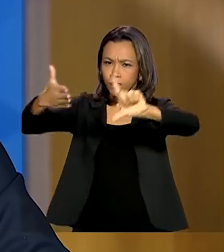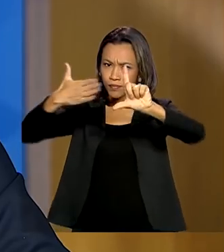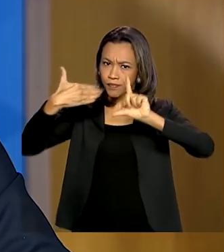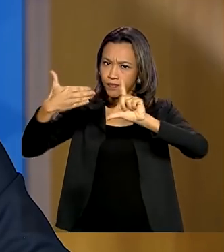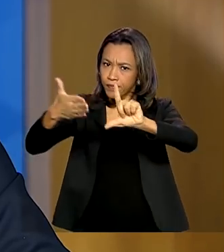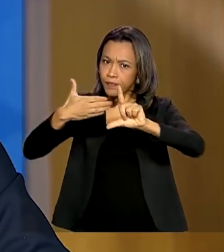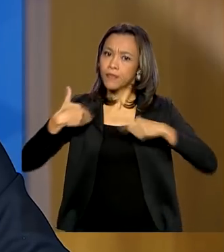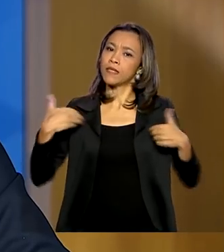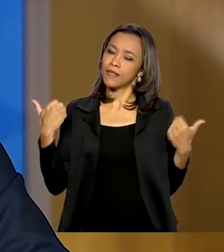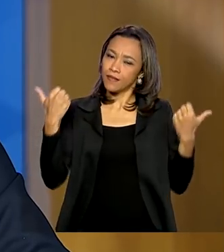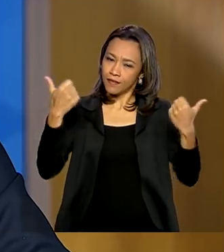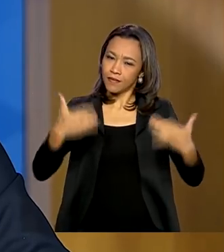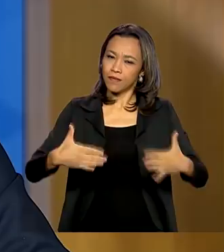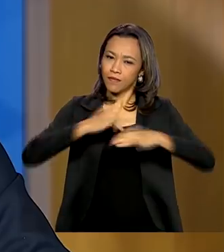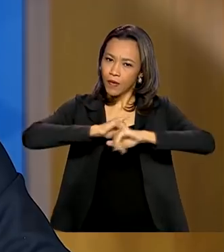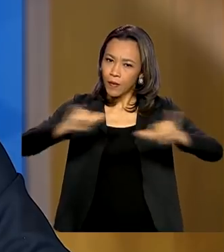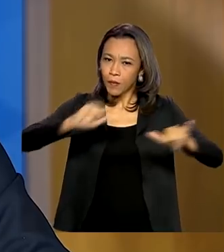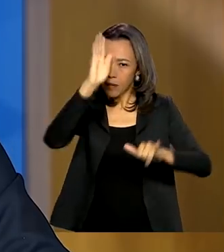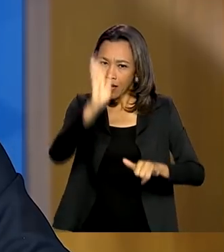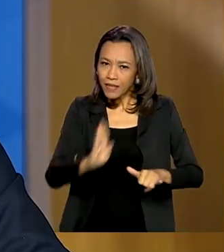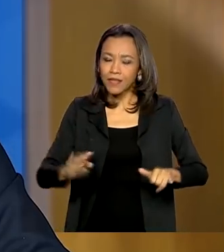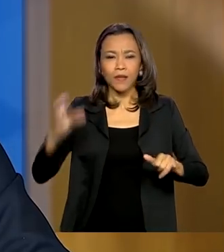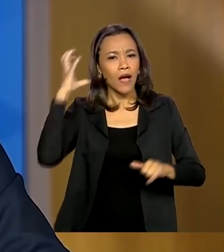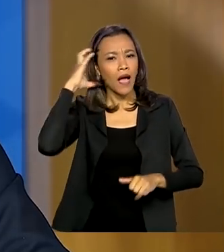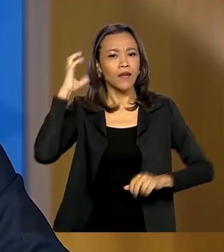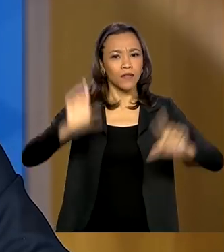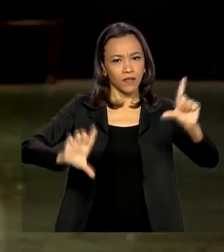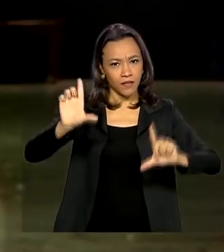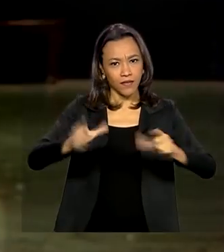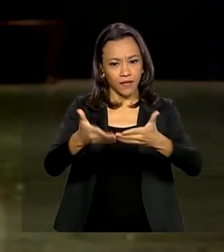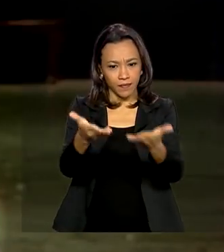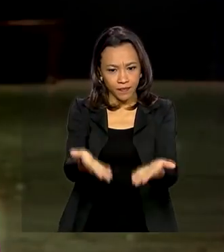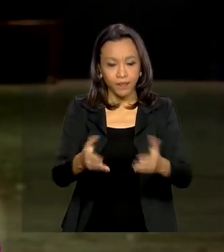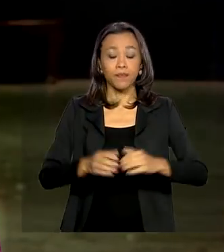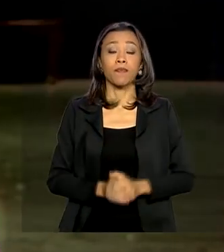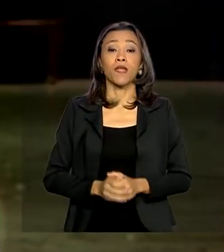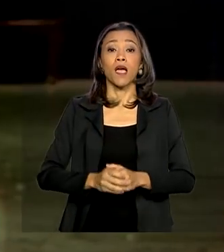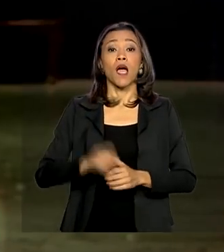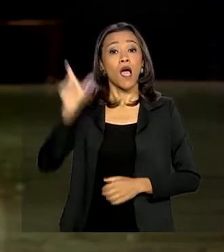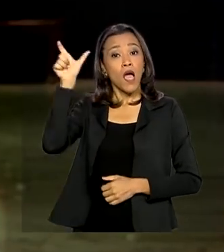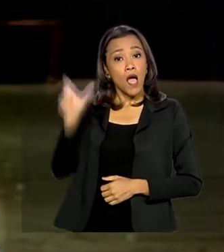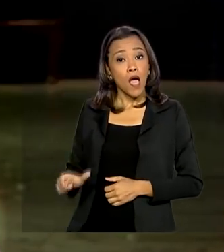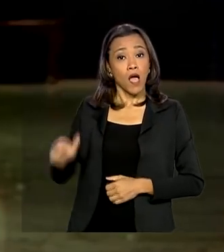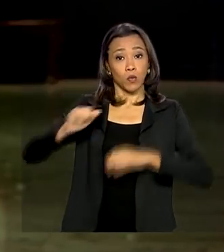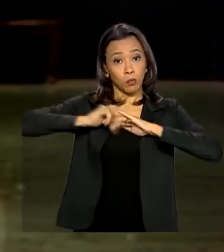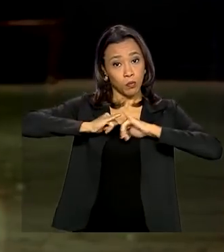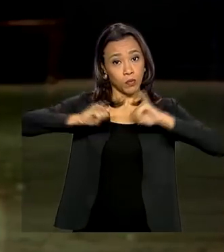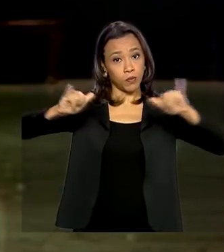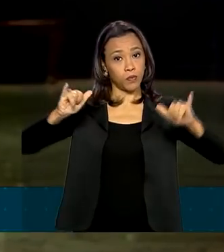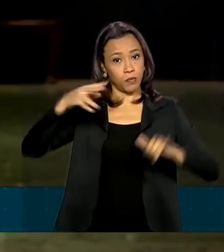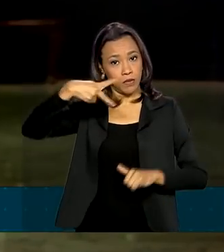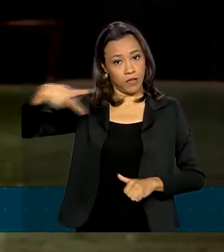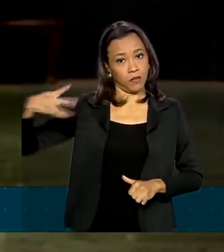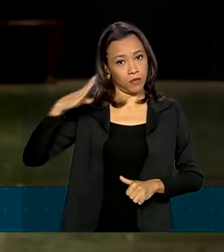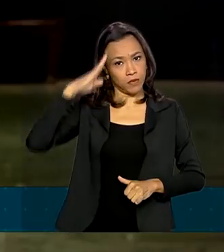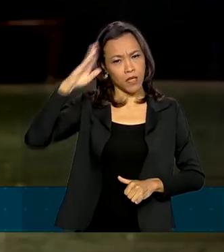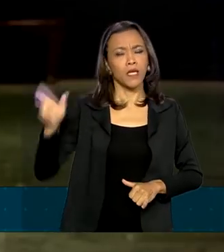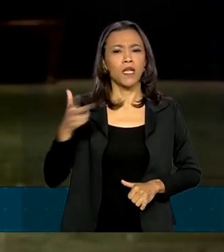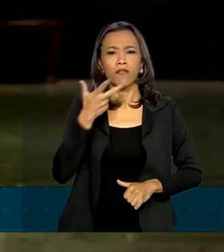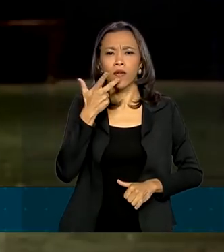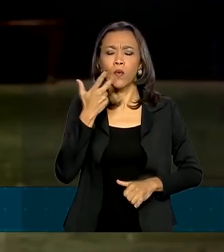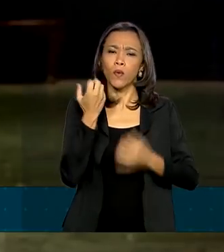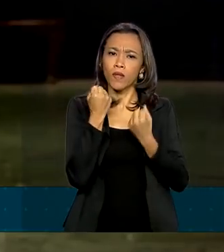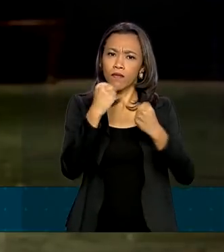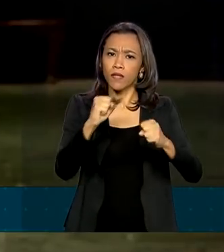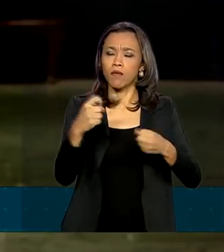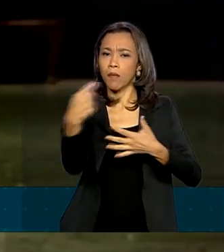e falou à nação em cadeia de rádio e TV. No pronunciamento, o presidente defendeu as iniciativas